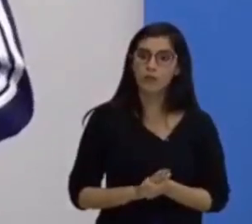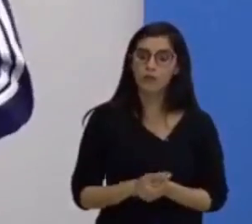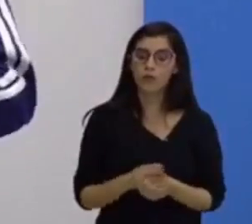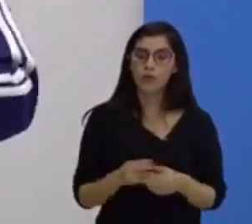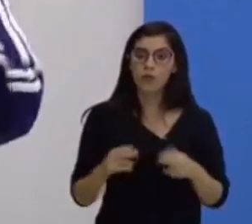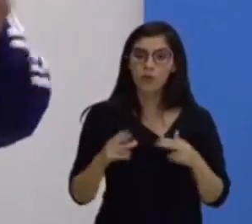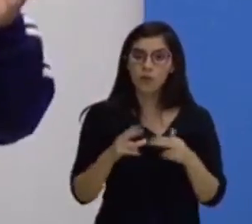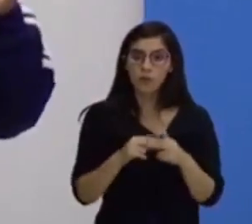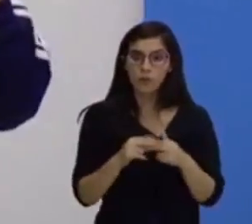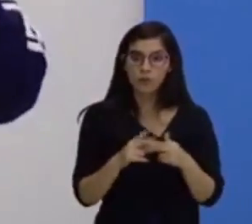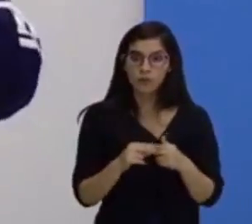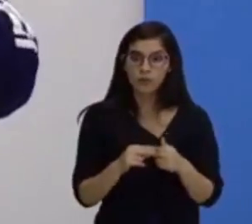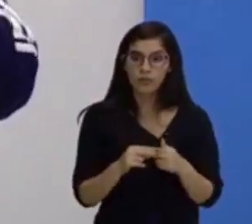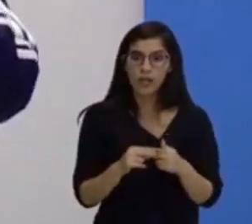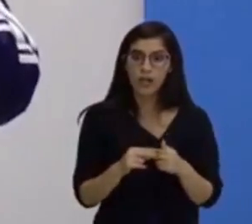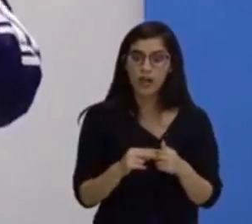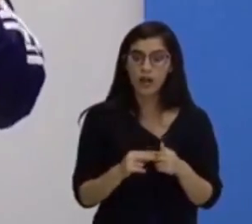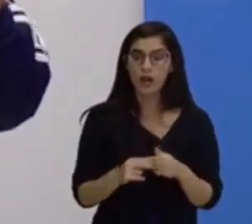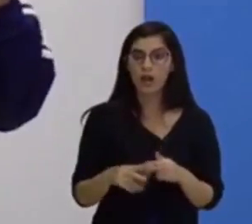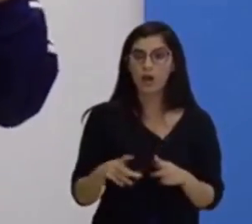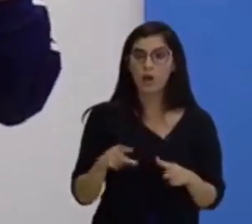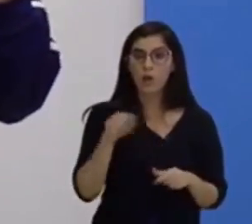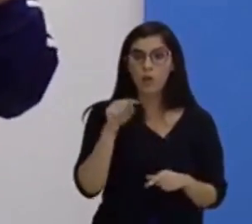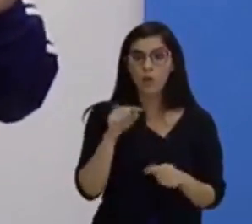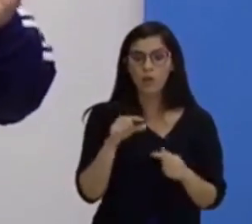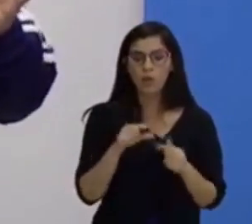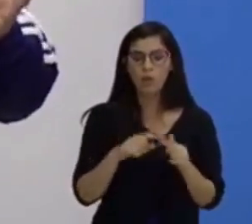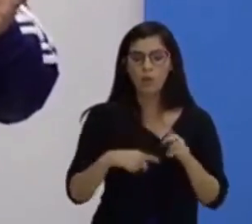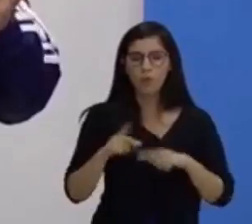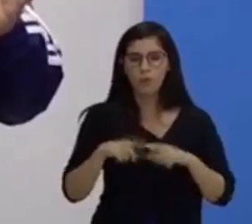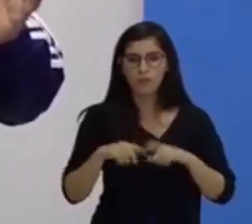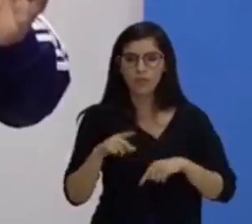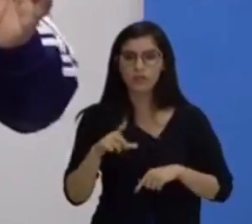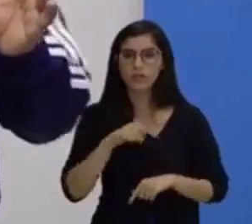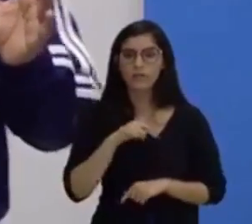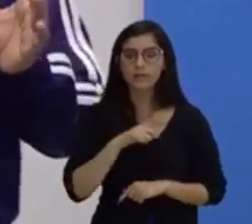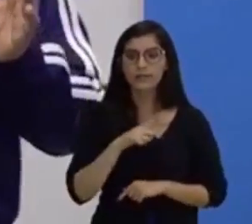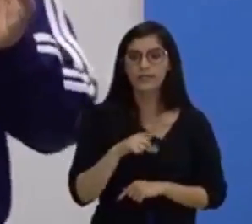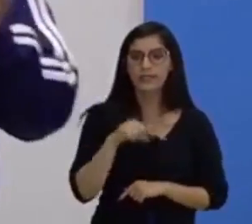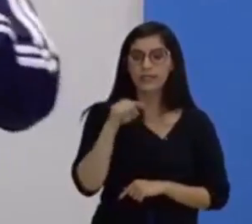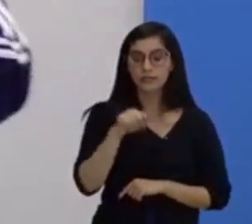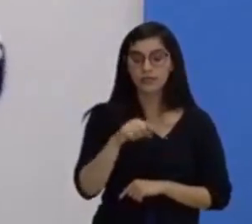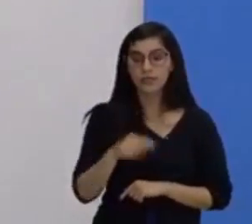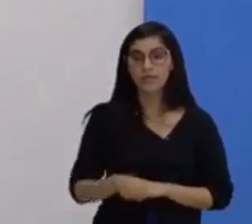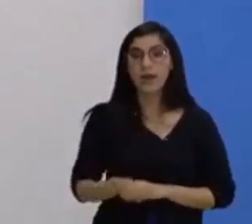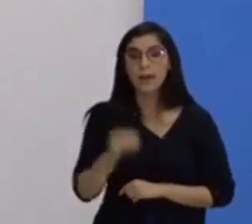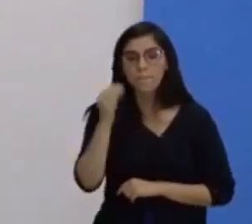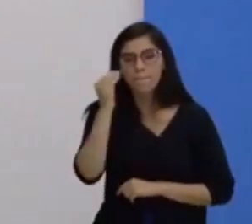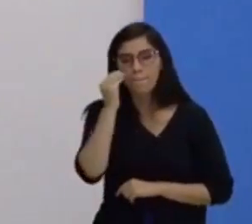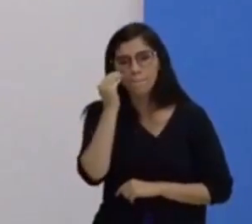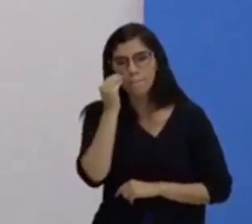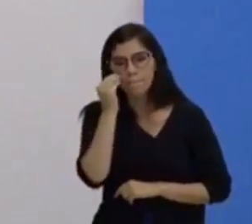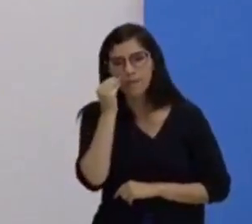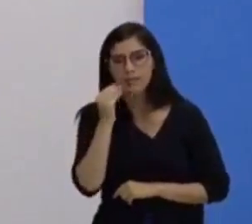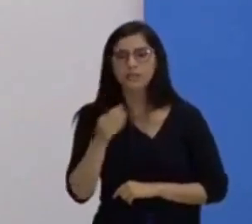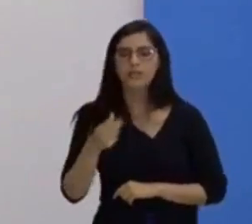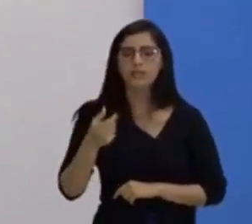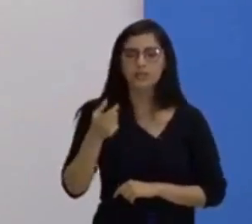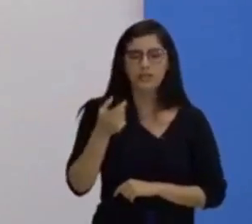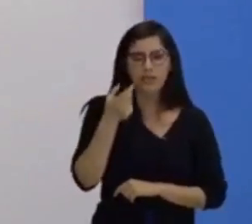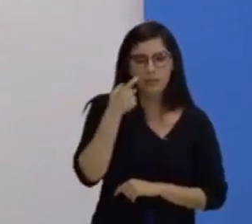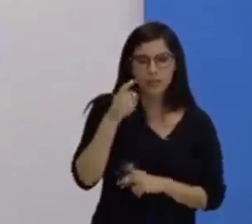você tem aí e você vai começar a analisar. Isso vai ser fundamental você analisar já pensando nas nossas aulas